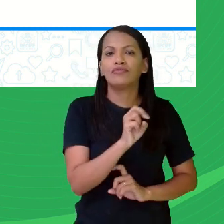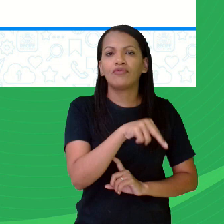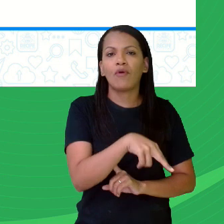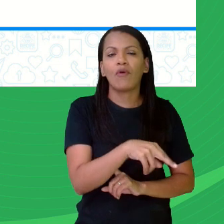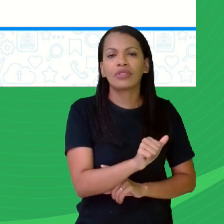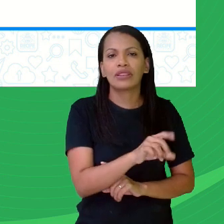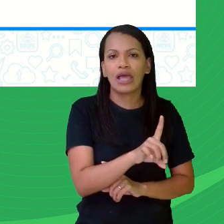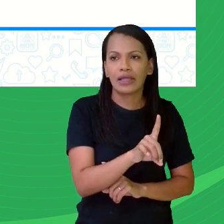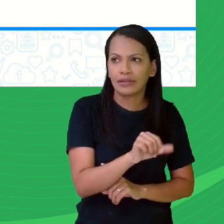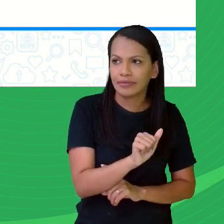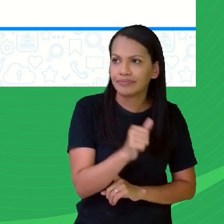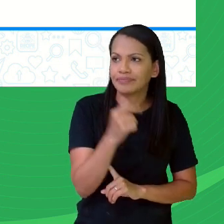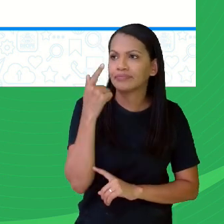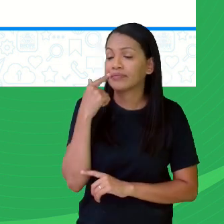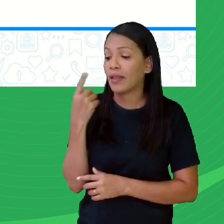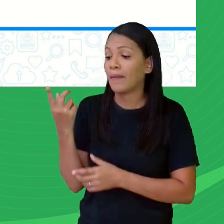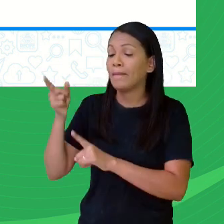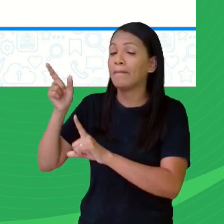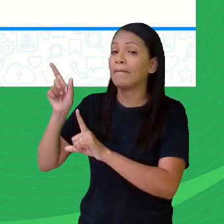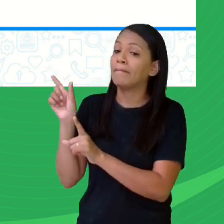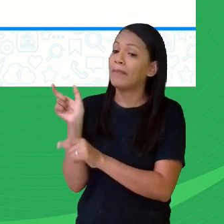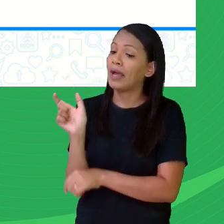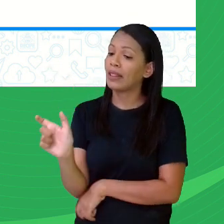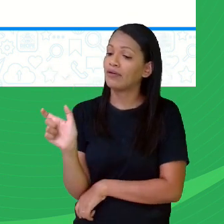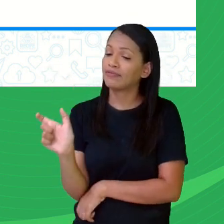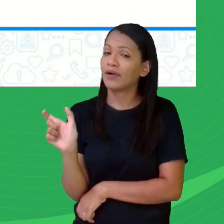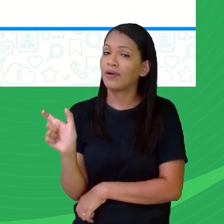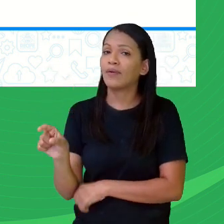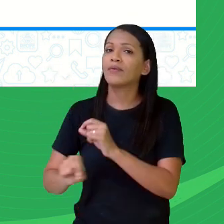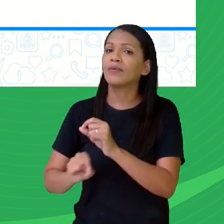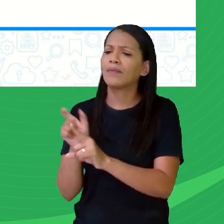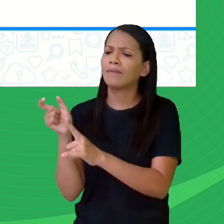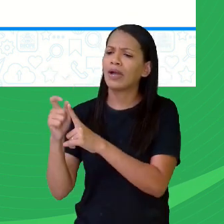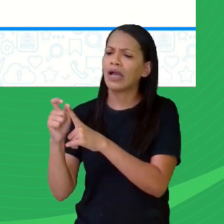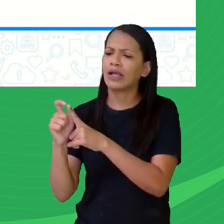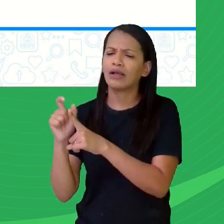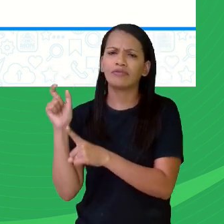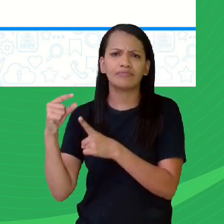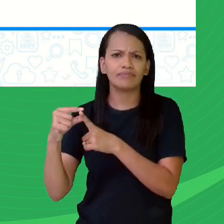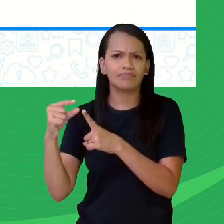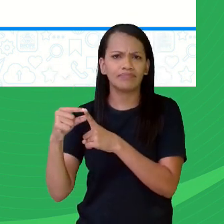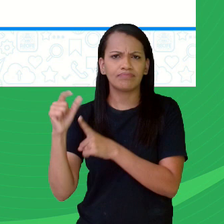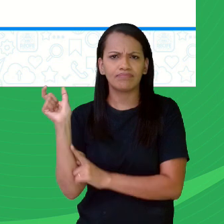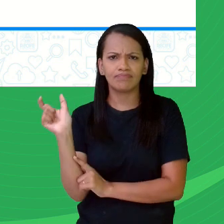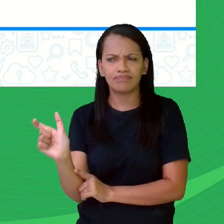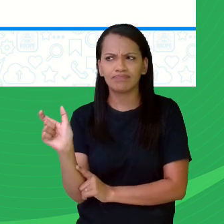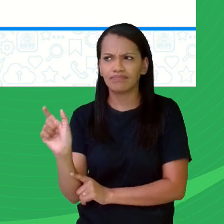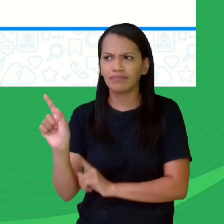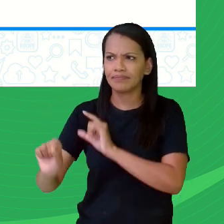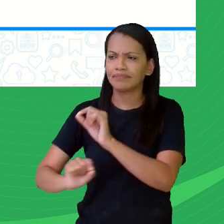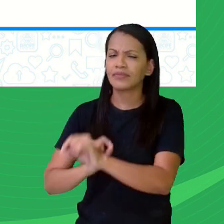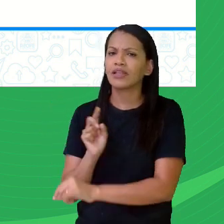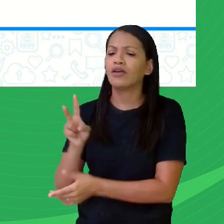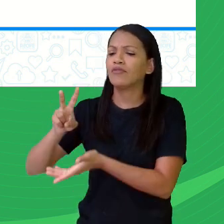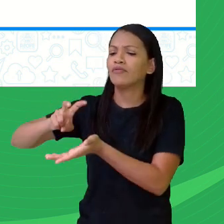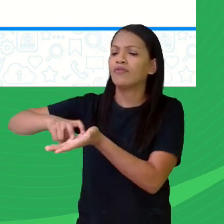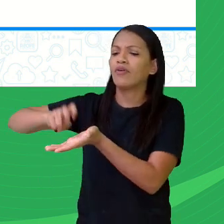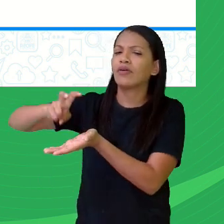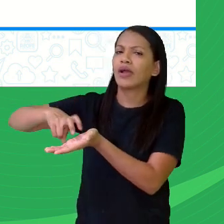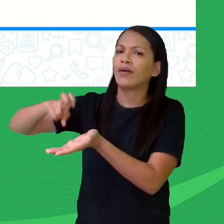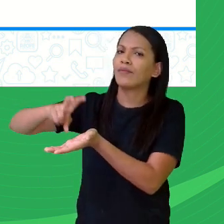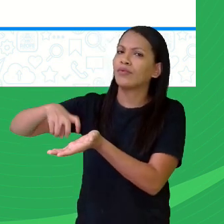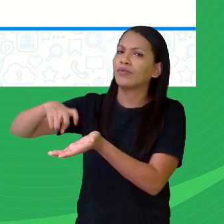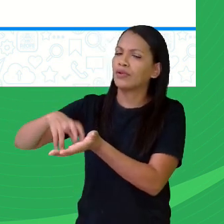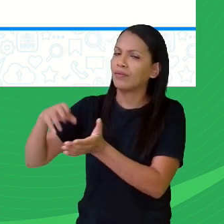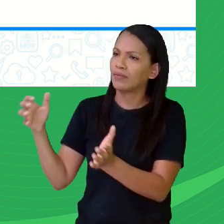vocabulário, que eu falo aqui tanto, para vocês lerem, ampliar o seu vocabulário, ampliar o conhecimento sobre mais e